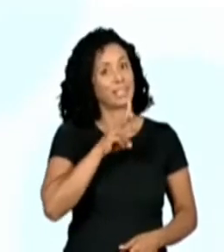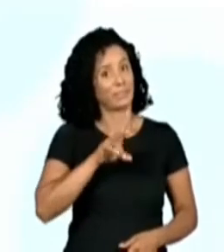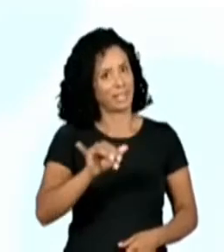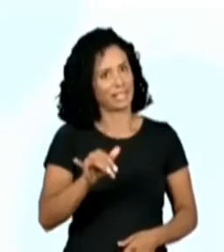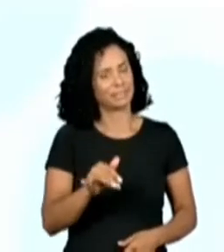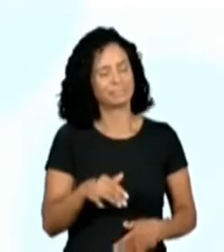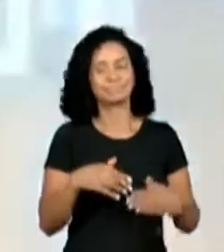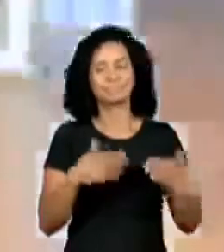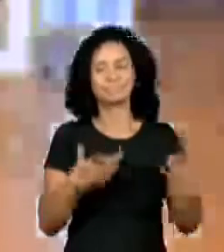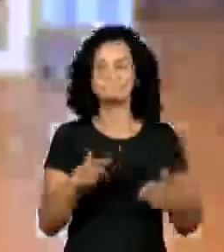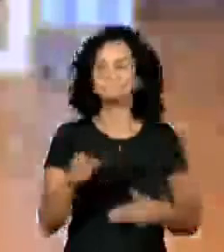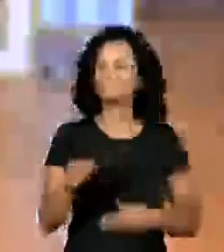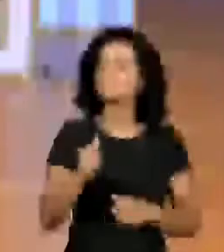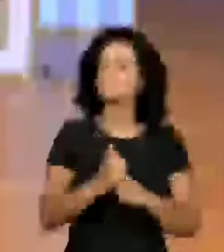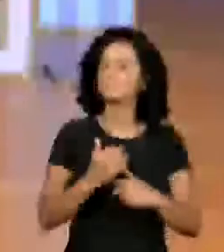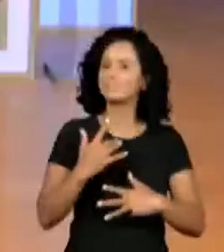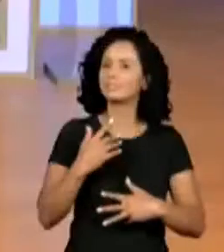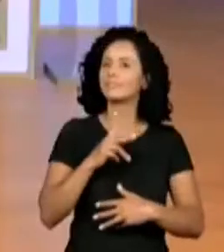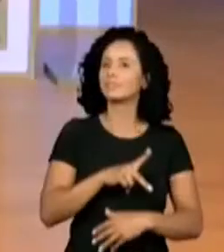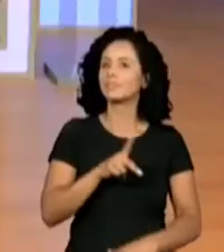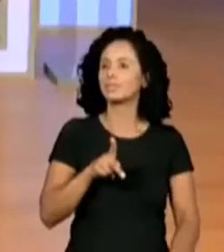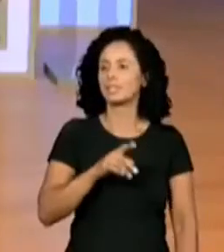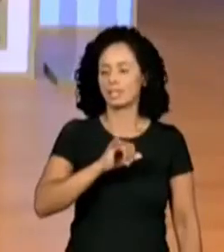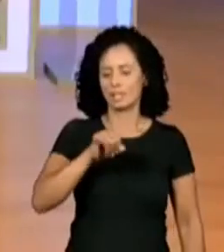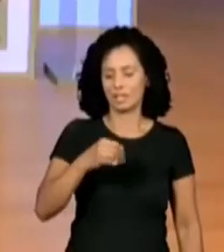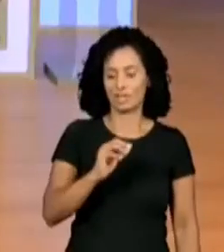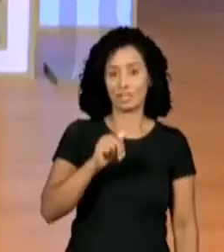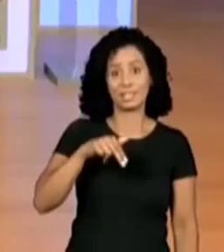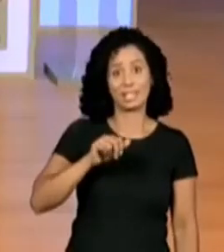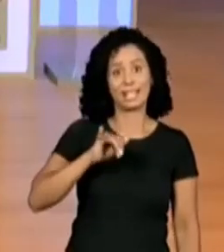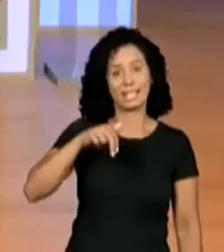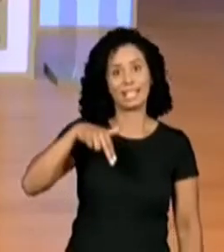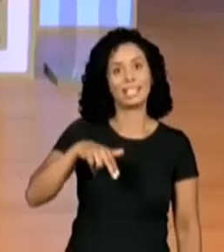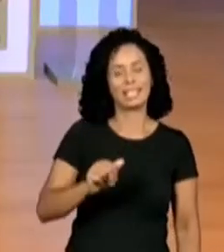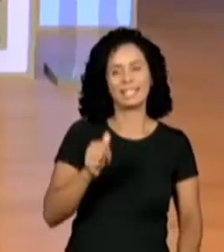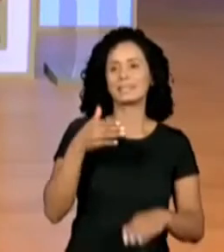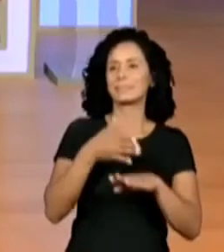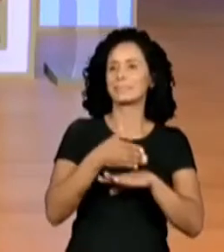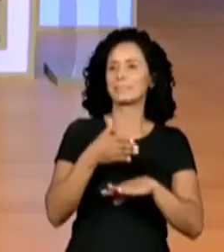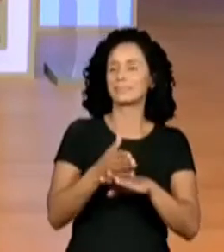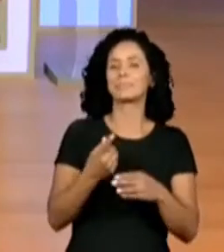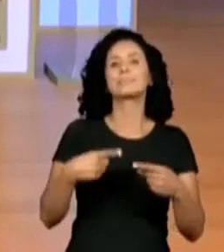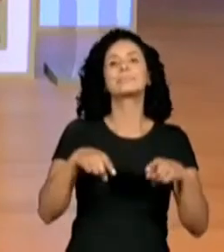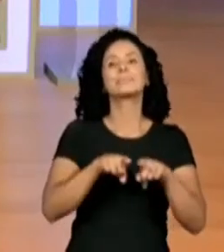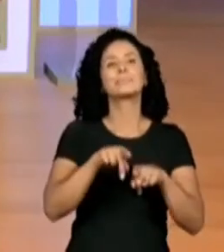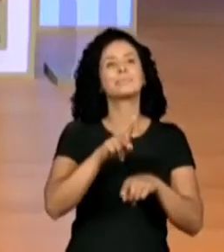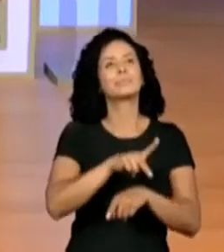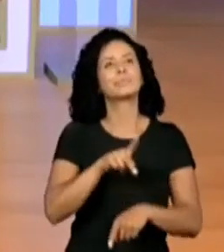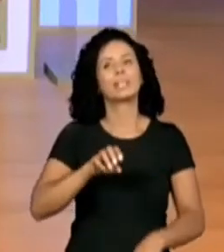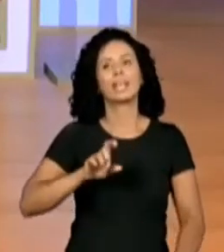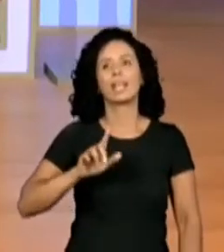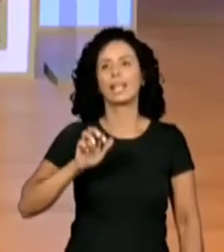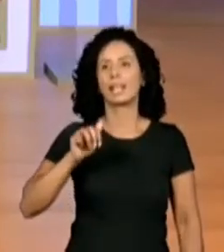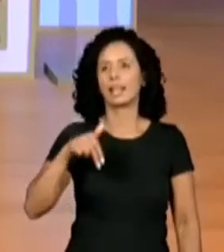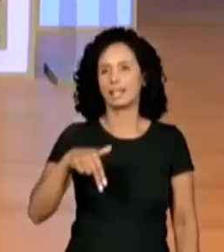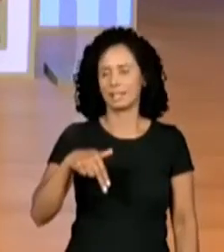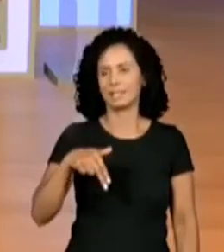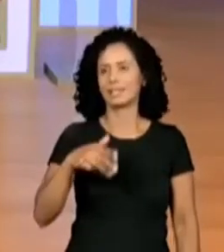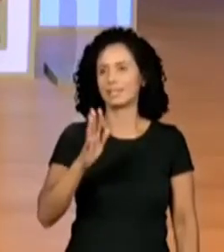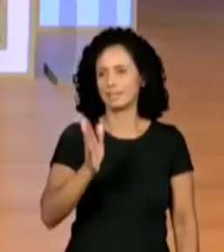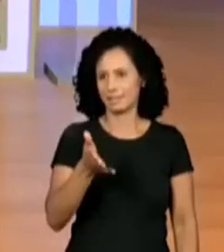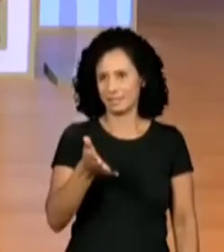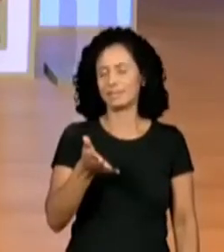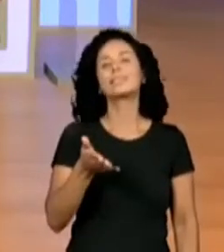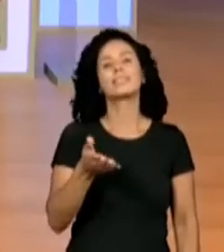So, o Projanaína está aqui com a gente também, lá da escola Washington Ortiz. A pro Ellen, não, Helena, Ellen. Ellen é